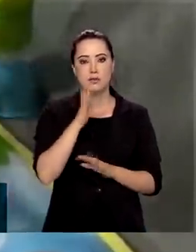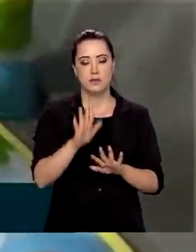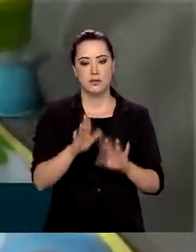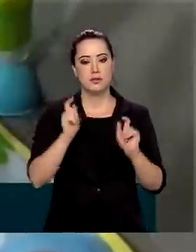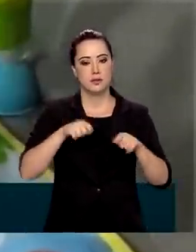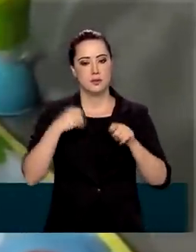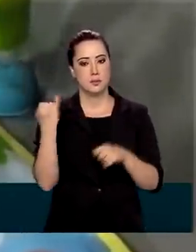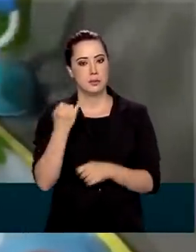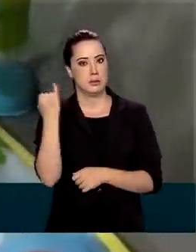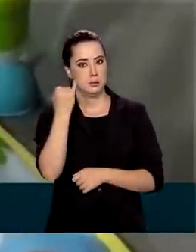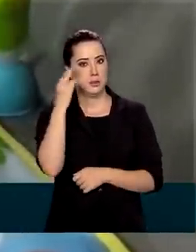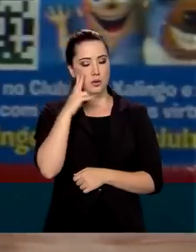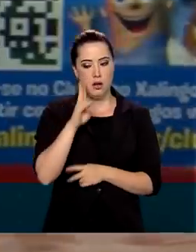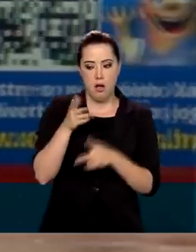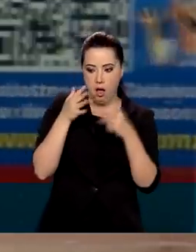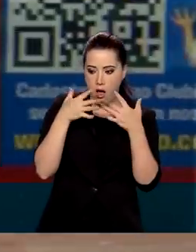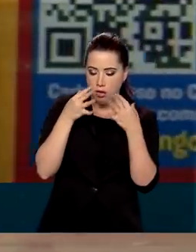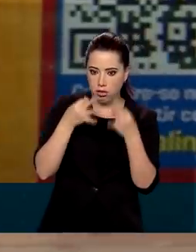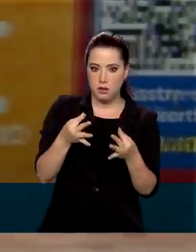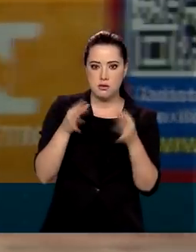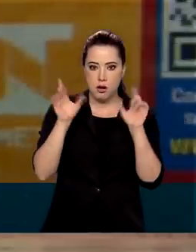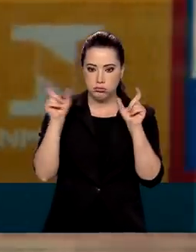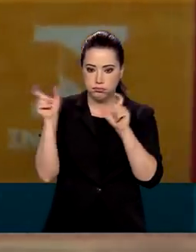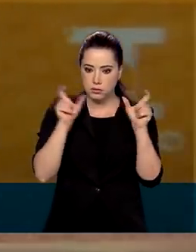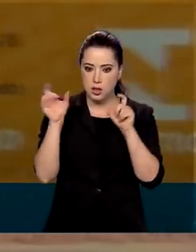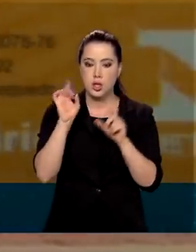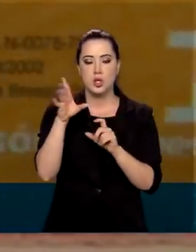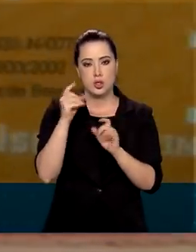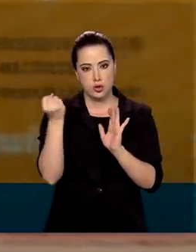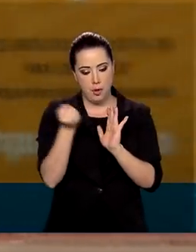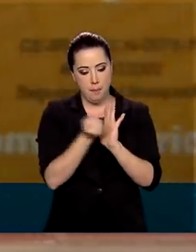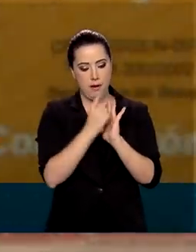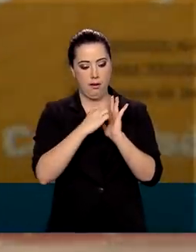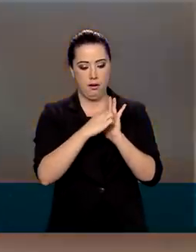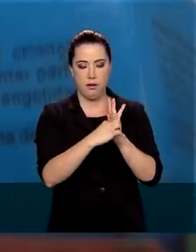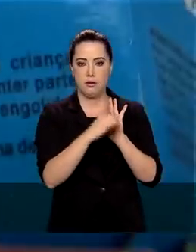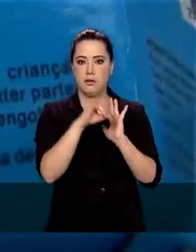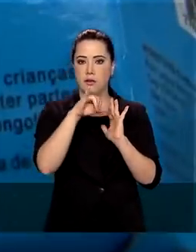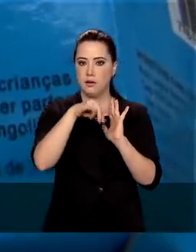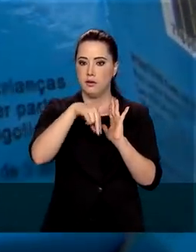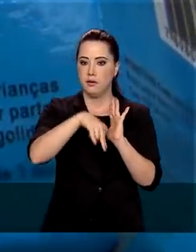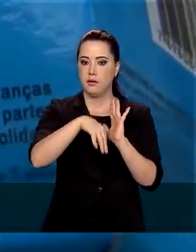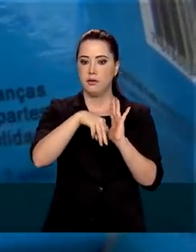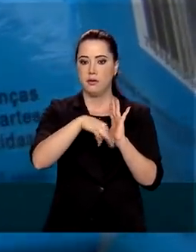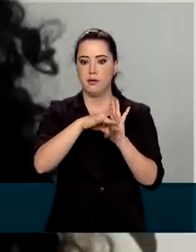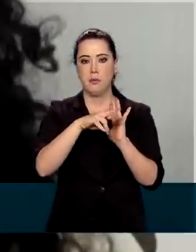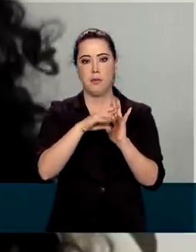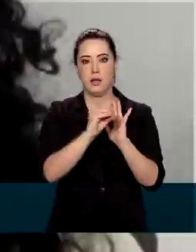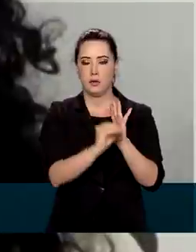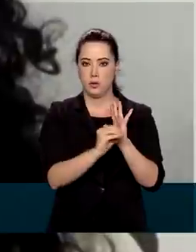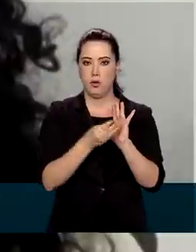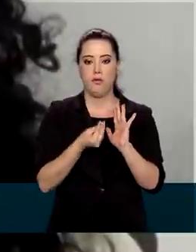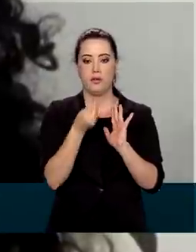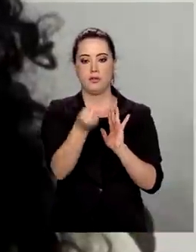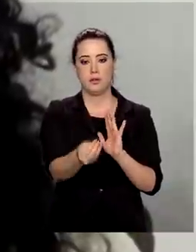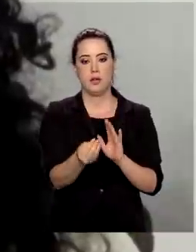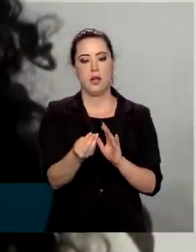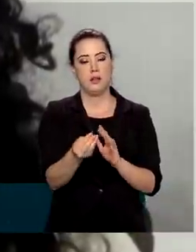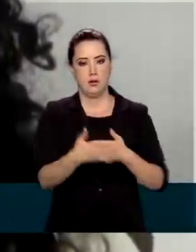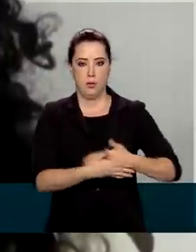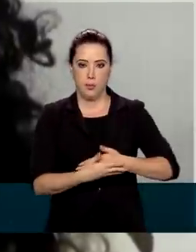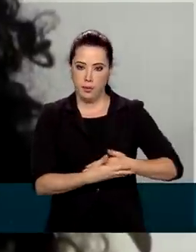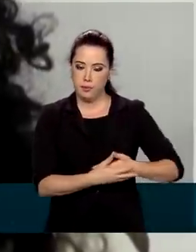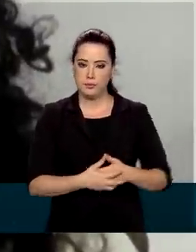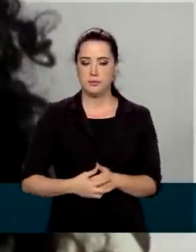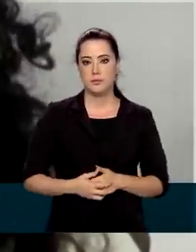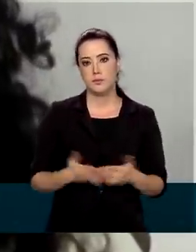não vire pesadelo. Só brinquedos com selo do Inmetro devem ser oferecidos ao bebê. Assim é a garantia que